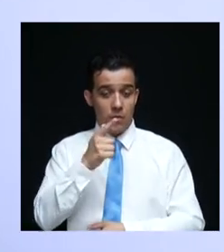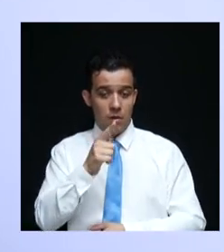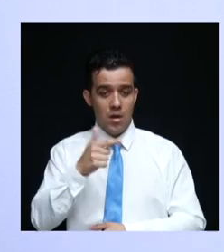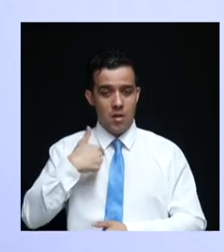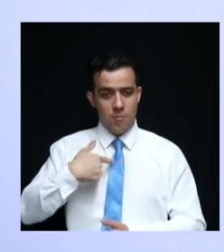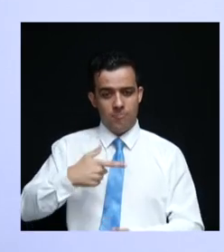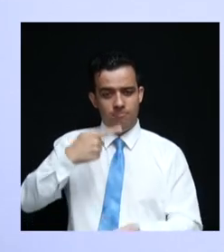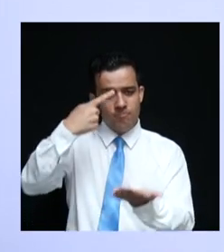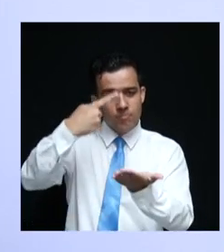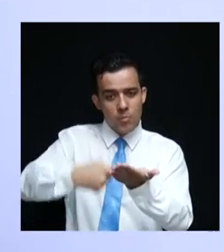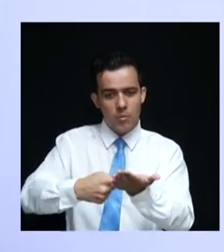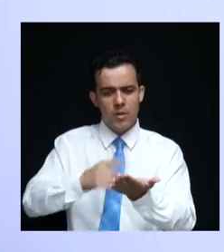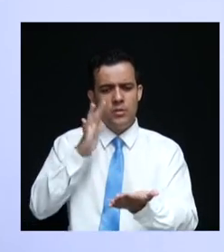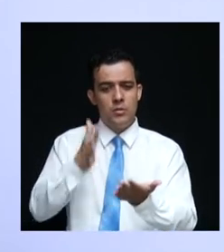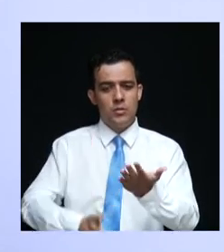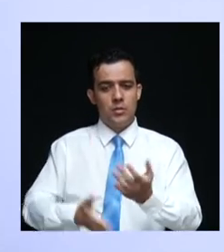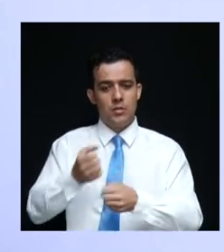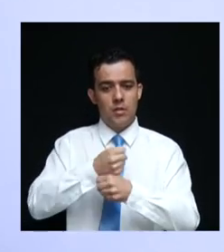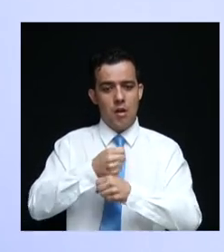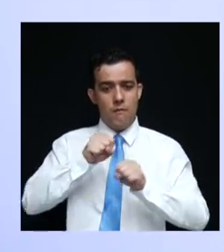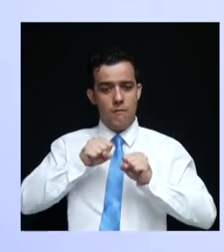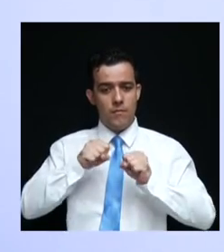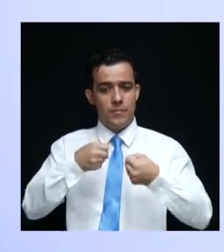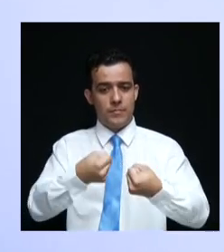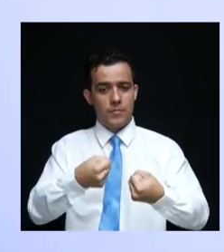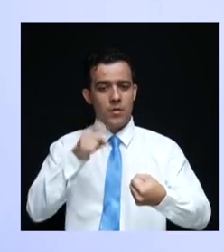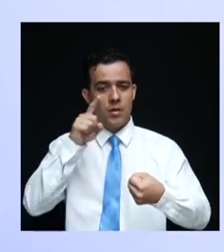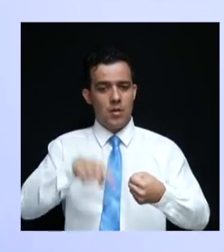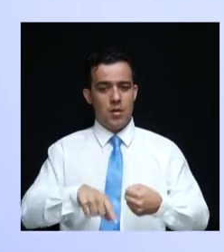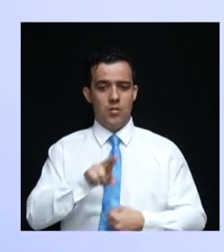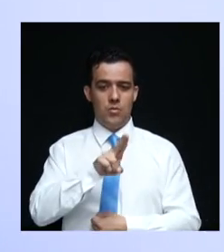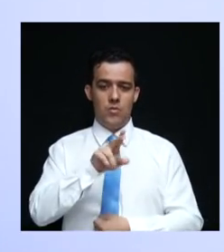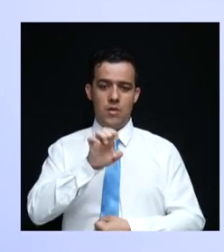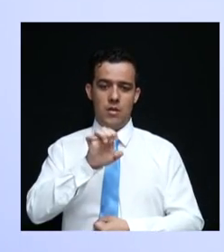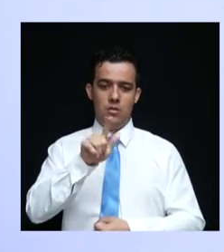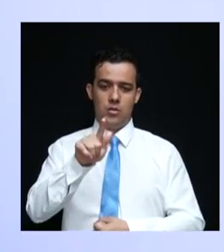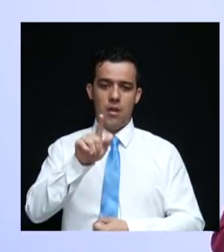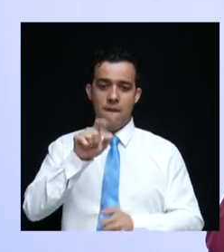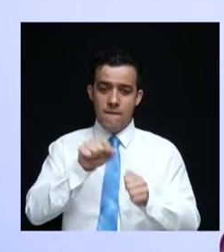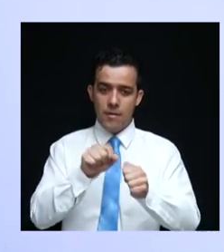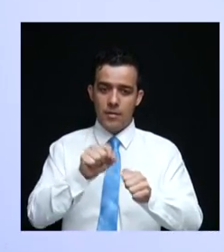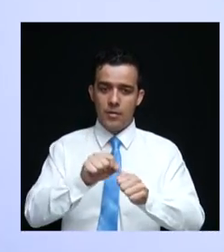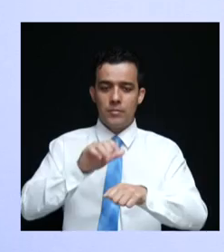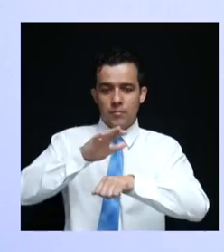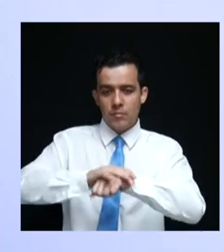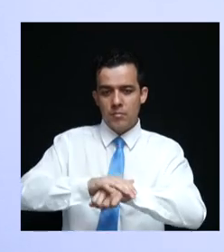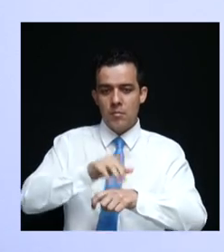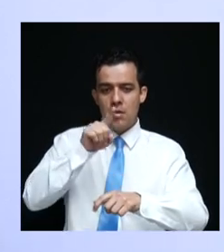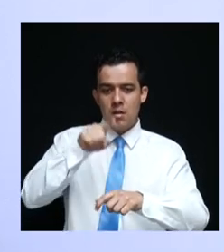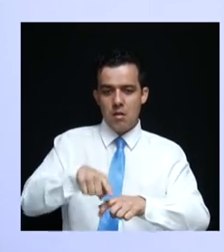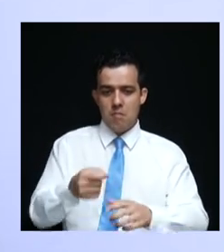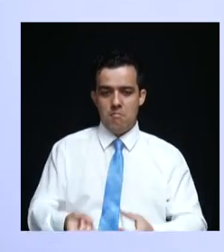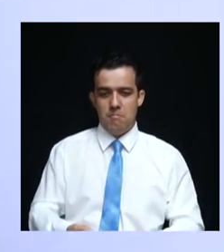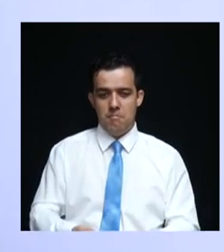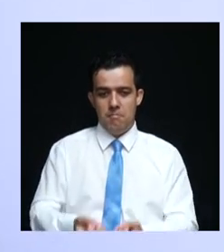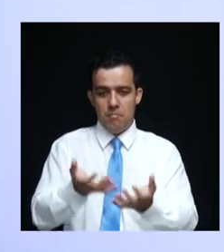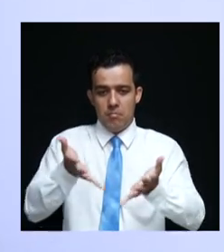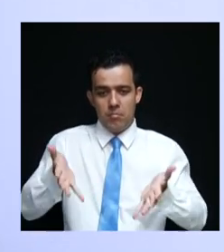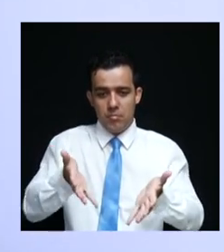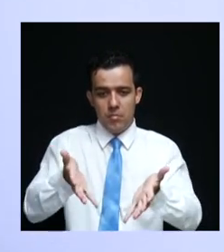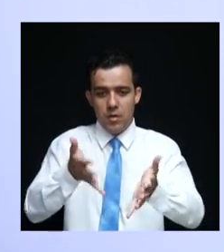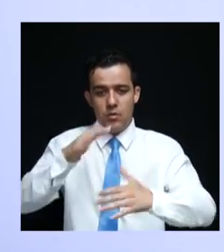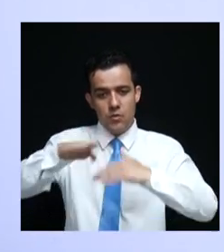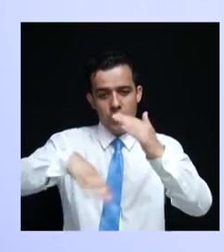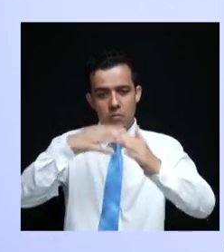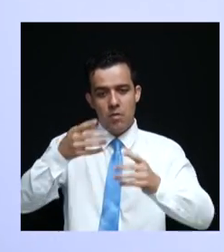compromisso já há muito tempo de fortalecer a UEG, fazendo dela a grande indutora do desenvolvimento